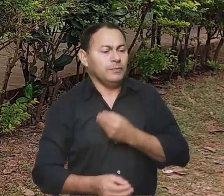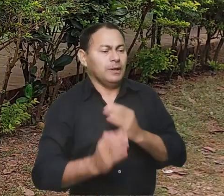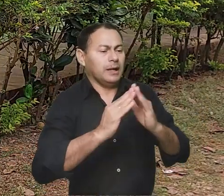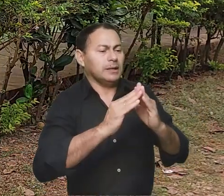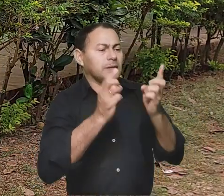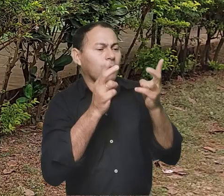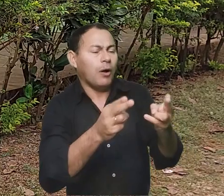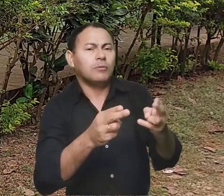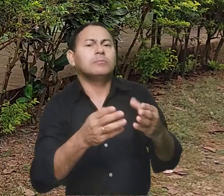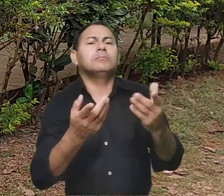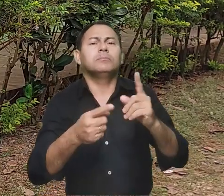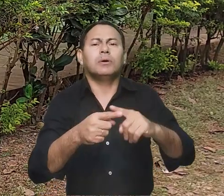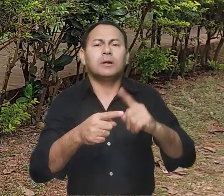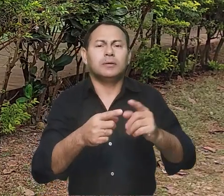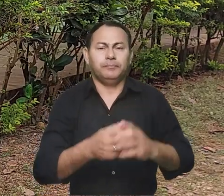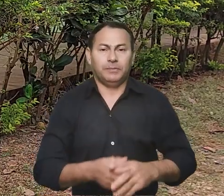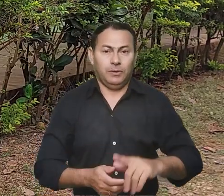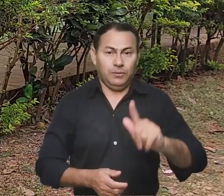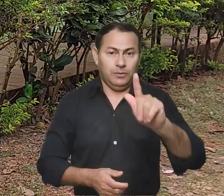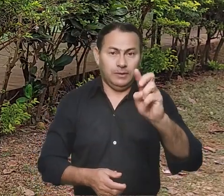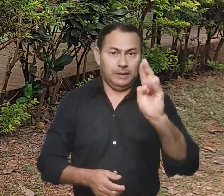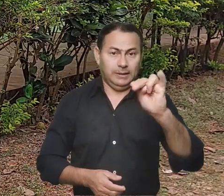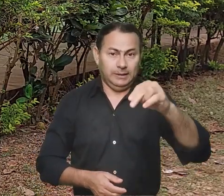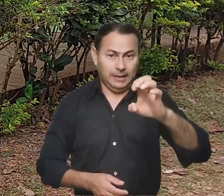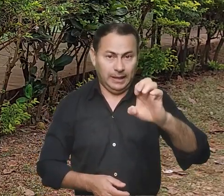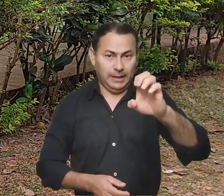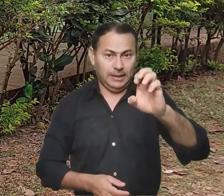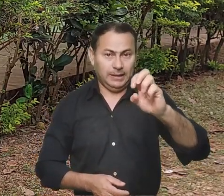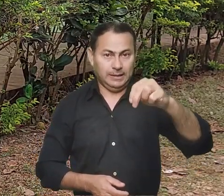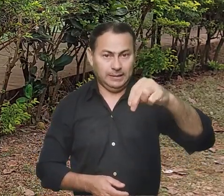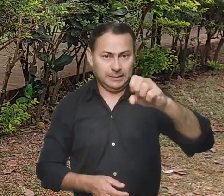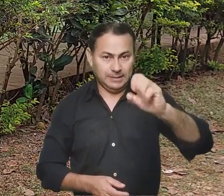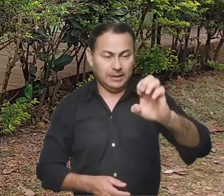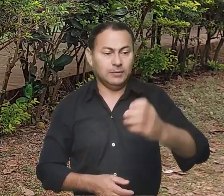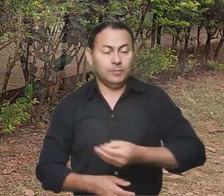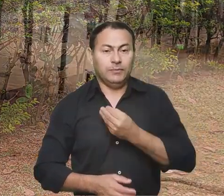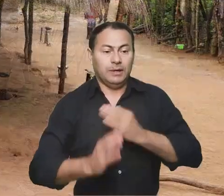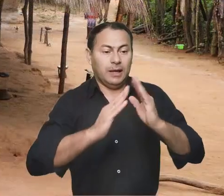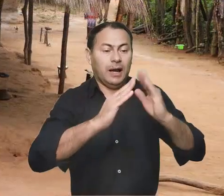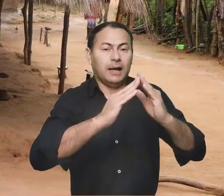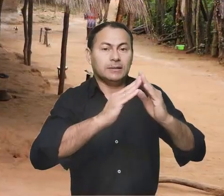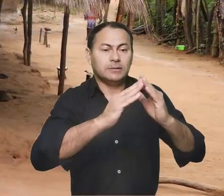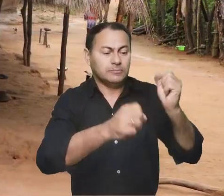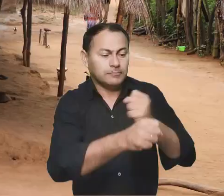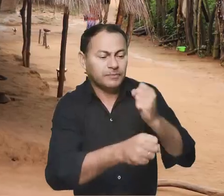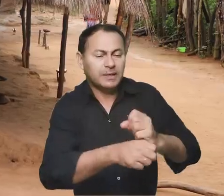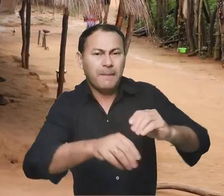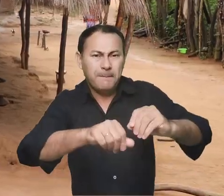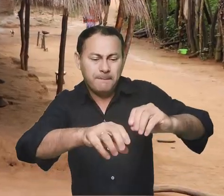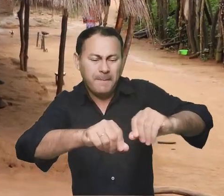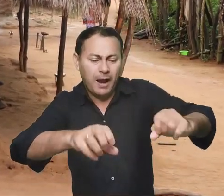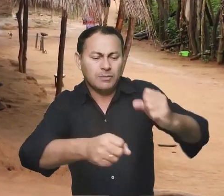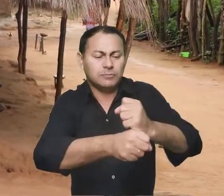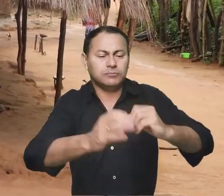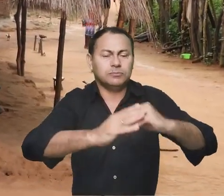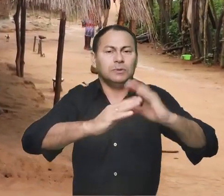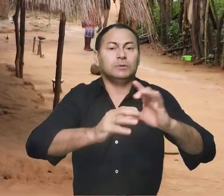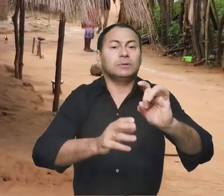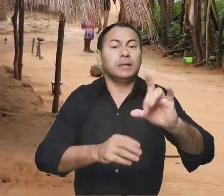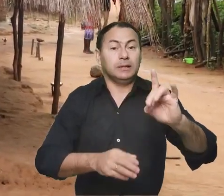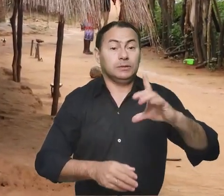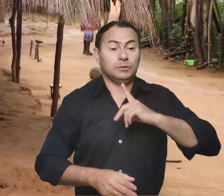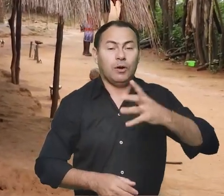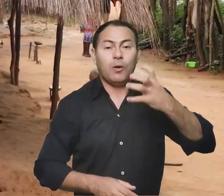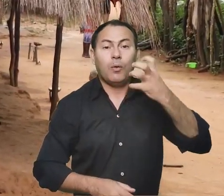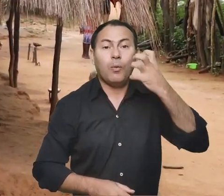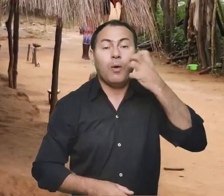como as deles? Pois bem, os guineenses, na sua maioria, moram em casas feitas de barro, nas quais há apenas